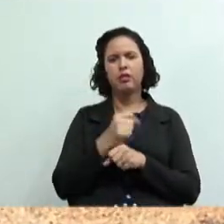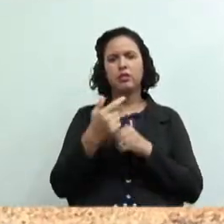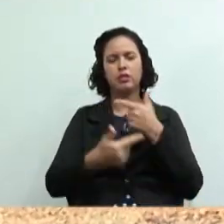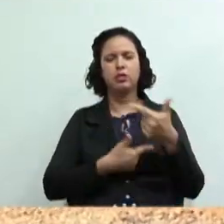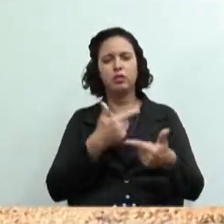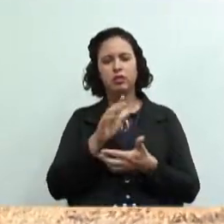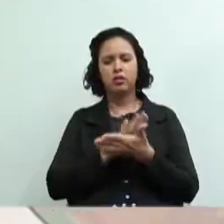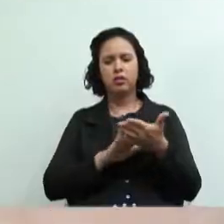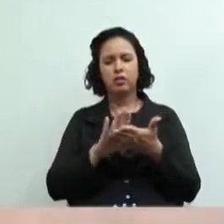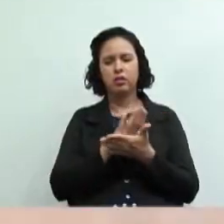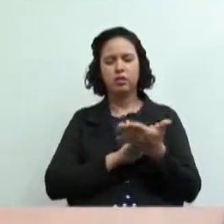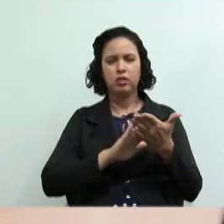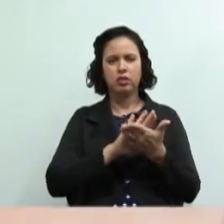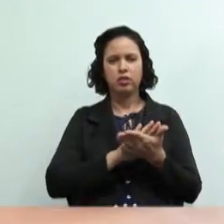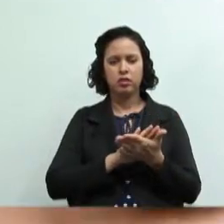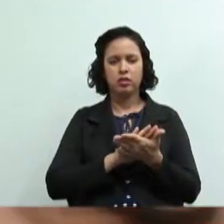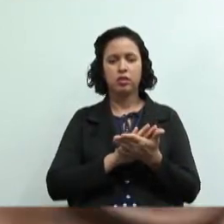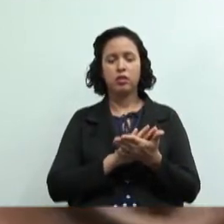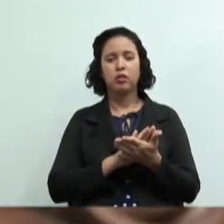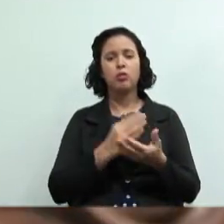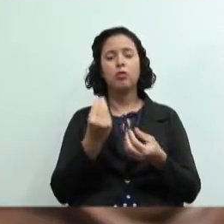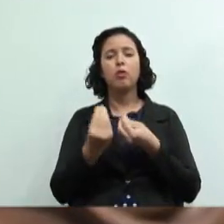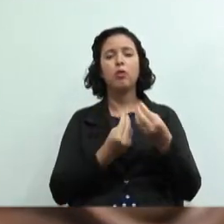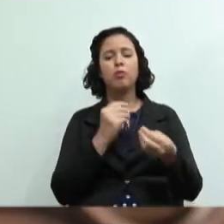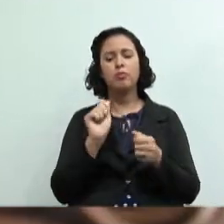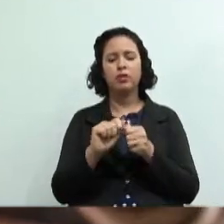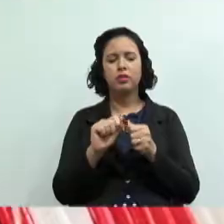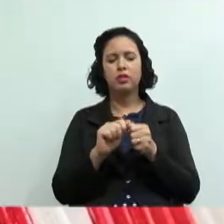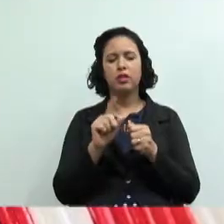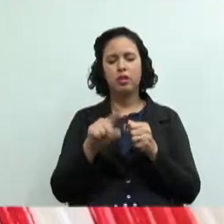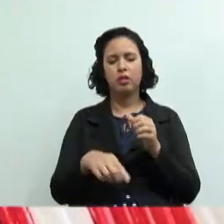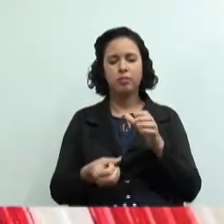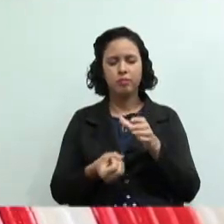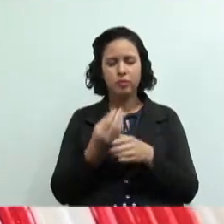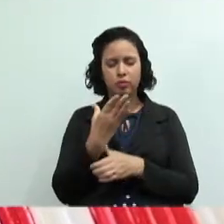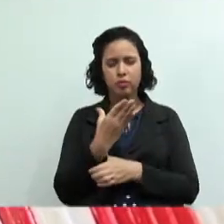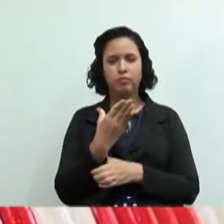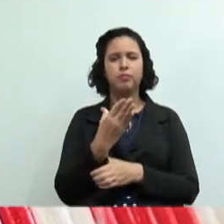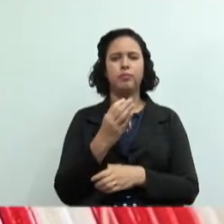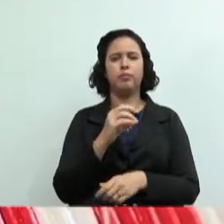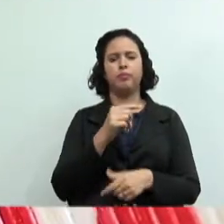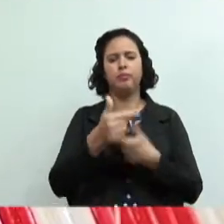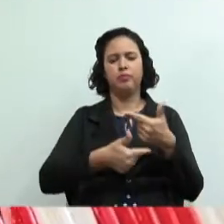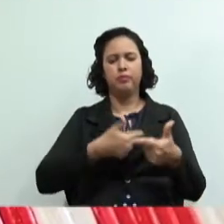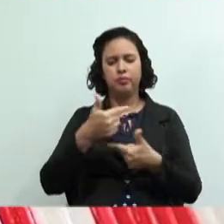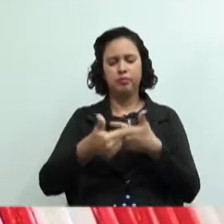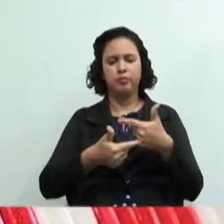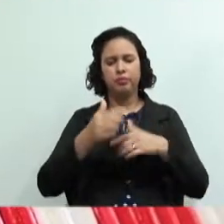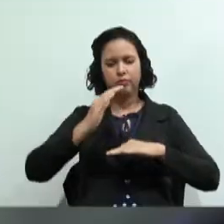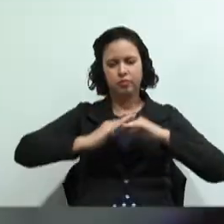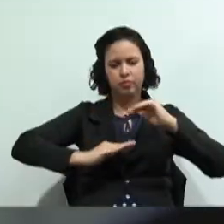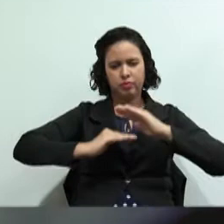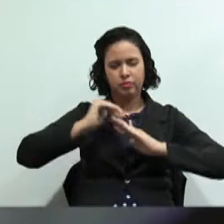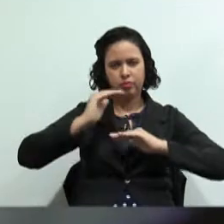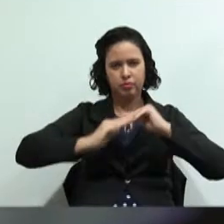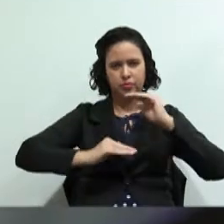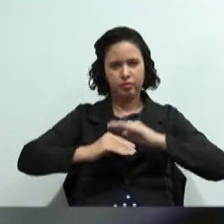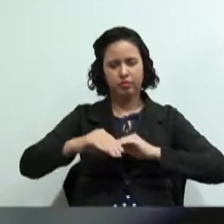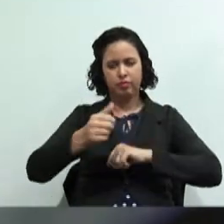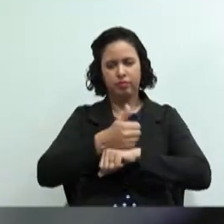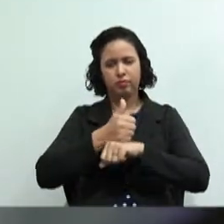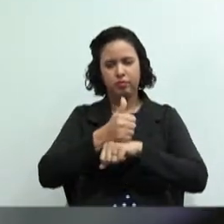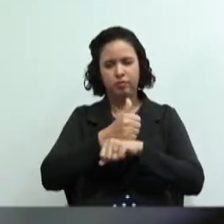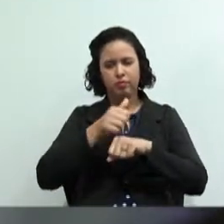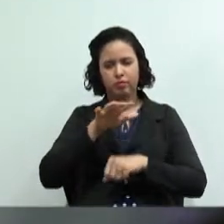alternativas para driblar essa crise é uma cooperativa trabalhista quando profissionais autônomos de um